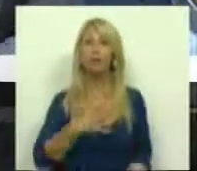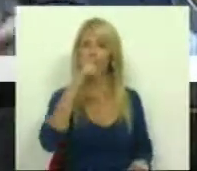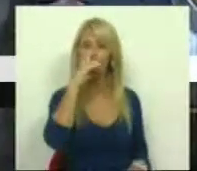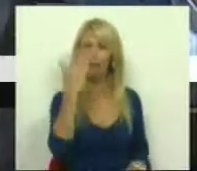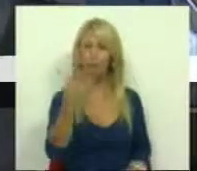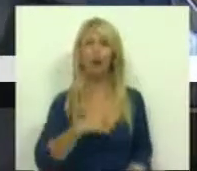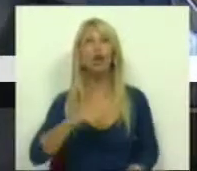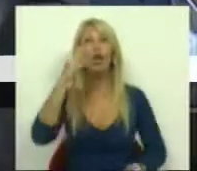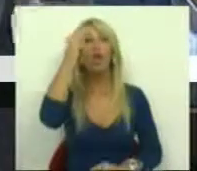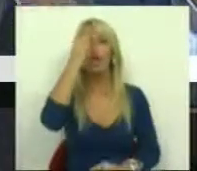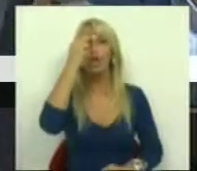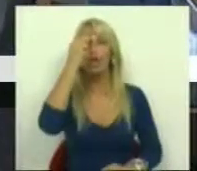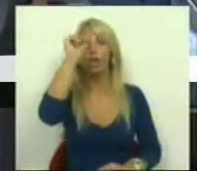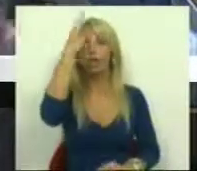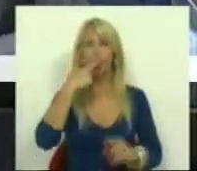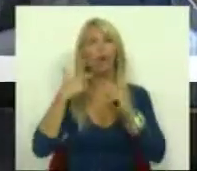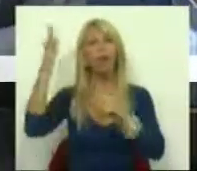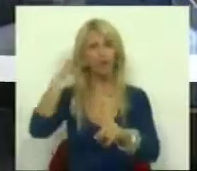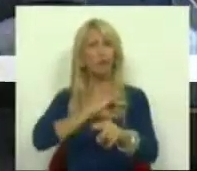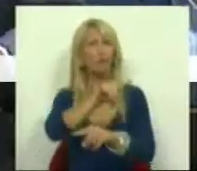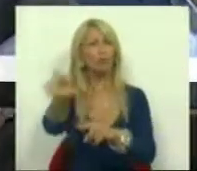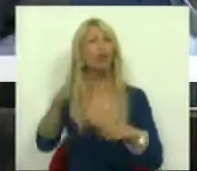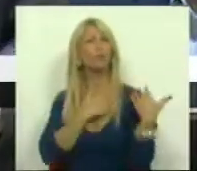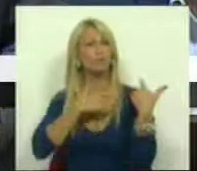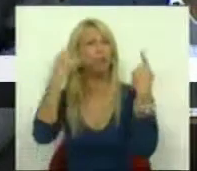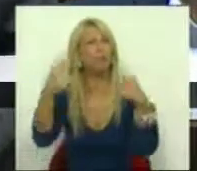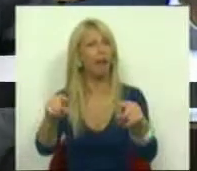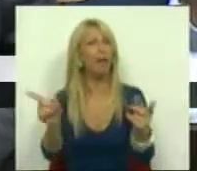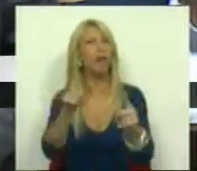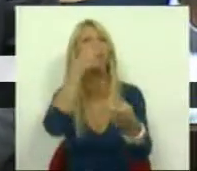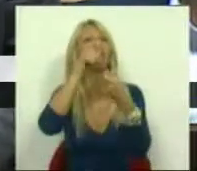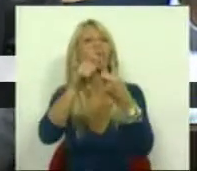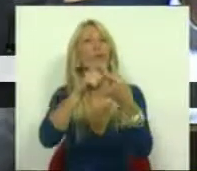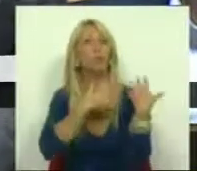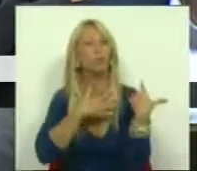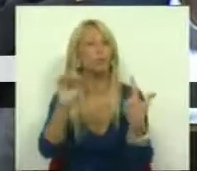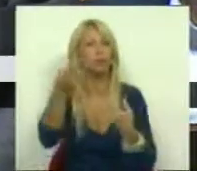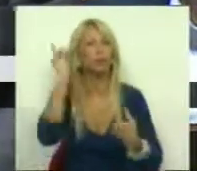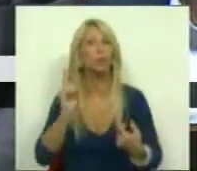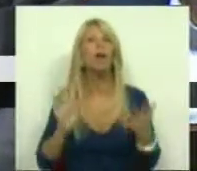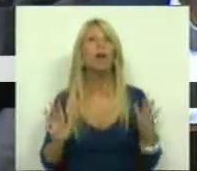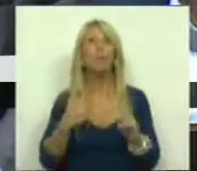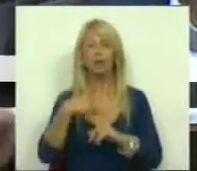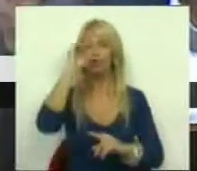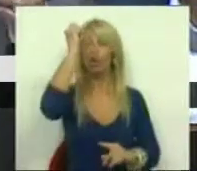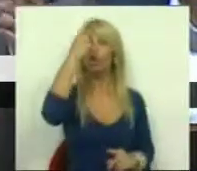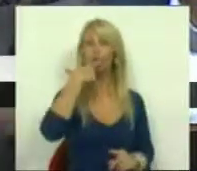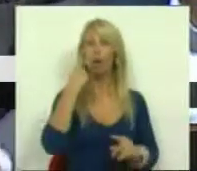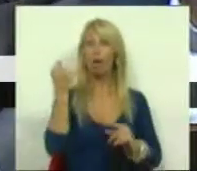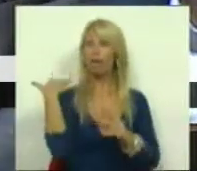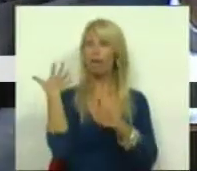passada os senhores também têm responsabilidades e não são poucas. Mas na história mais recente têm toda e têm a